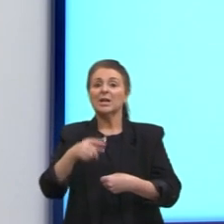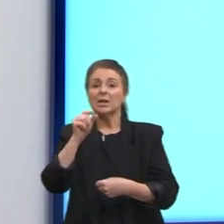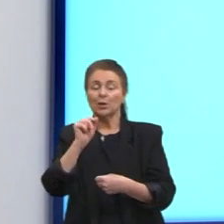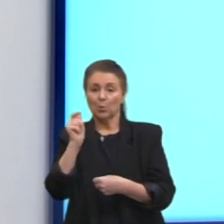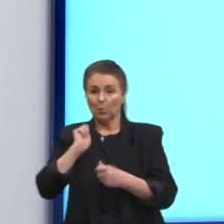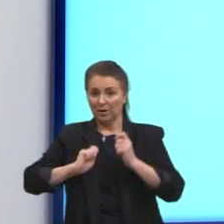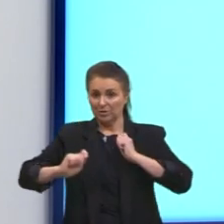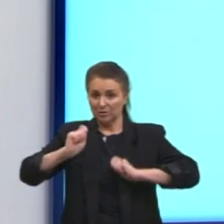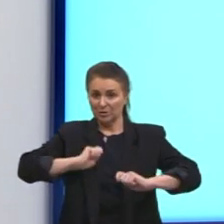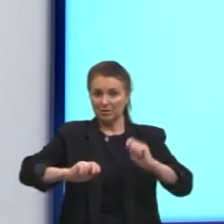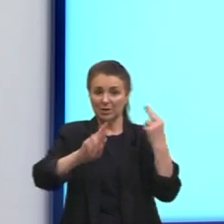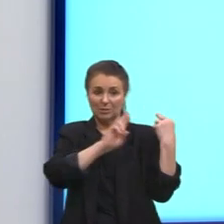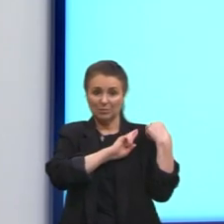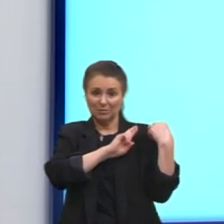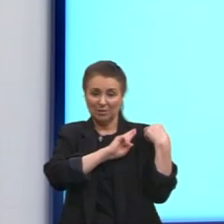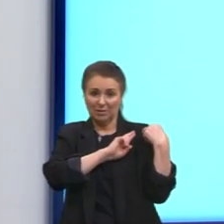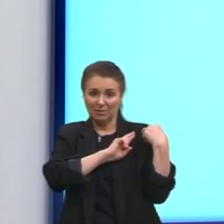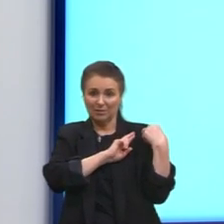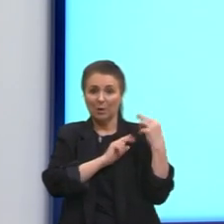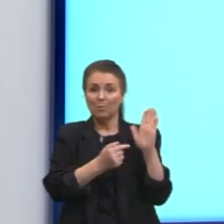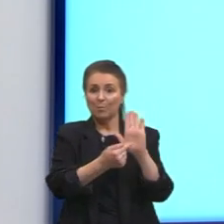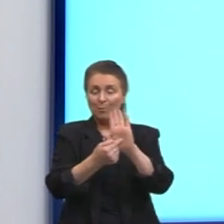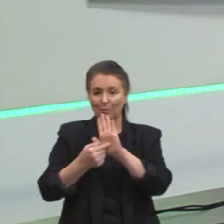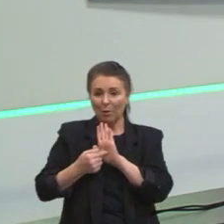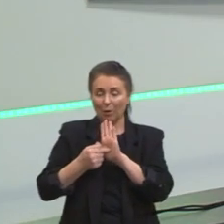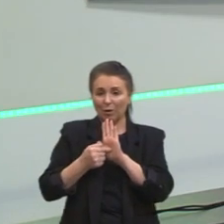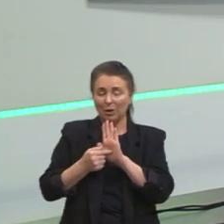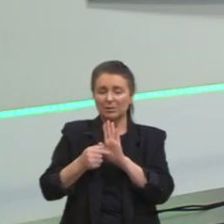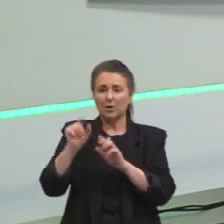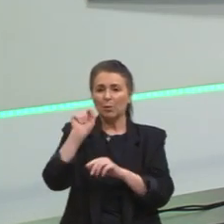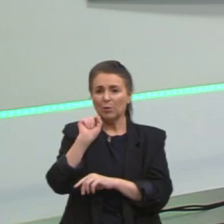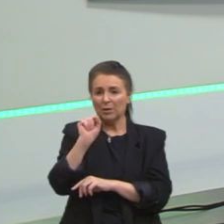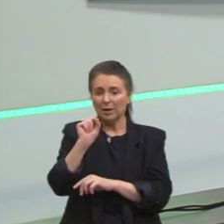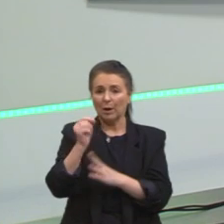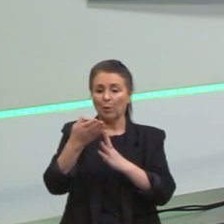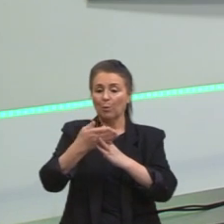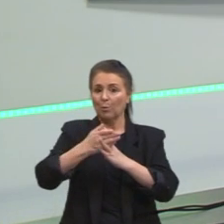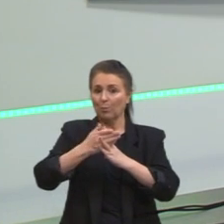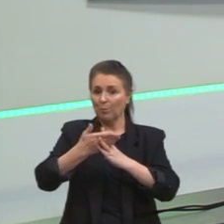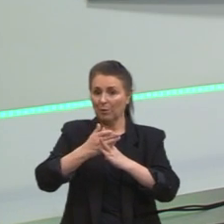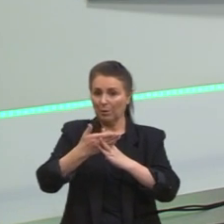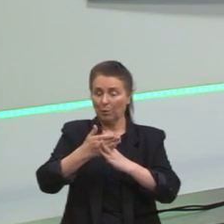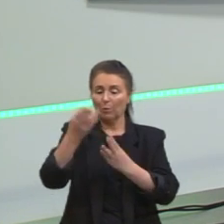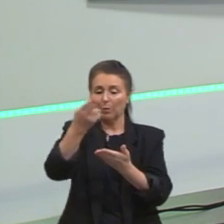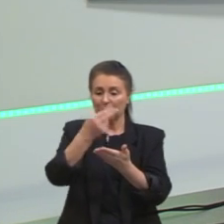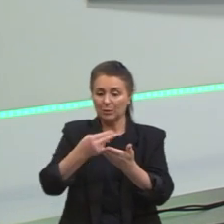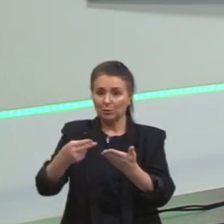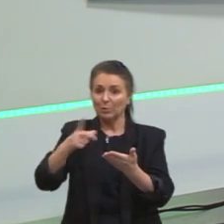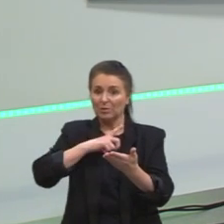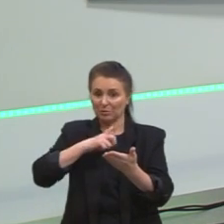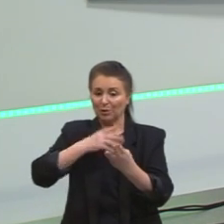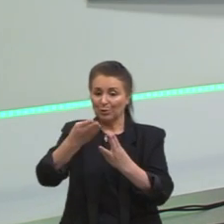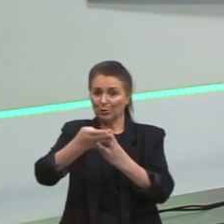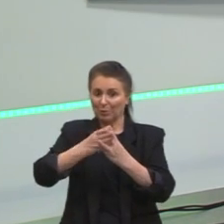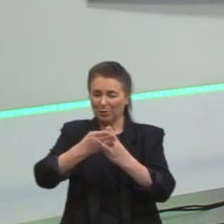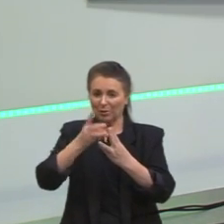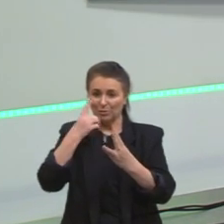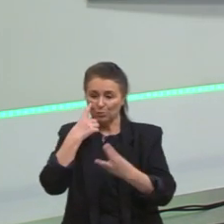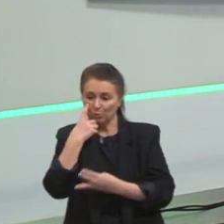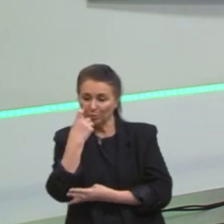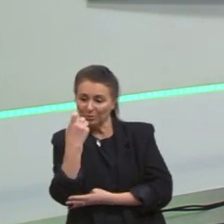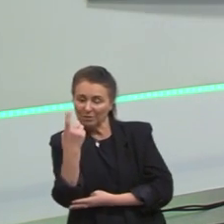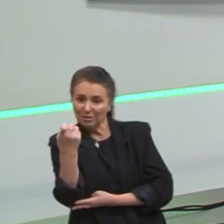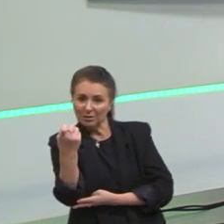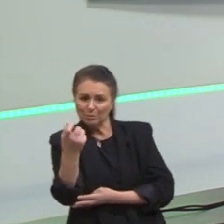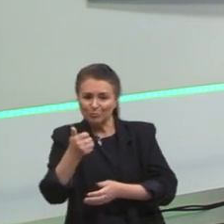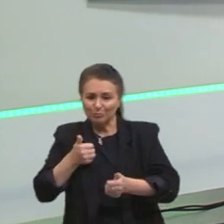O que a obra revelava? O rococó, então, o barroco, aliás, as pinturas barrocas, elas tinham esse interesse de